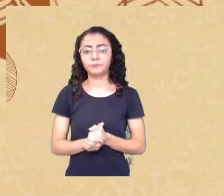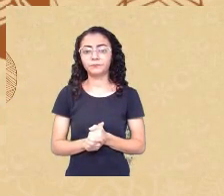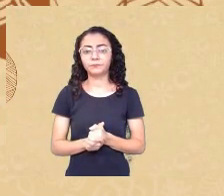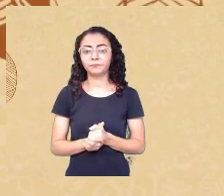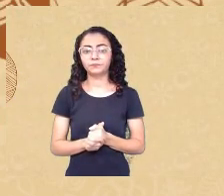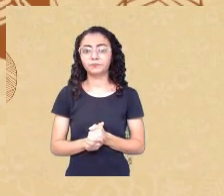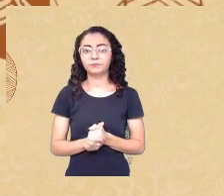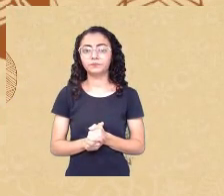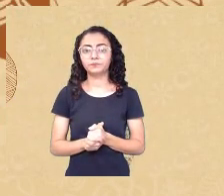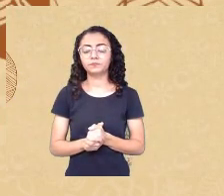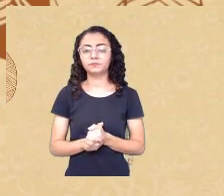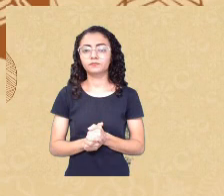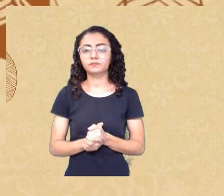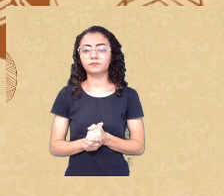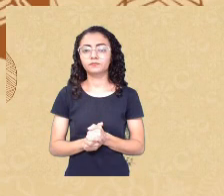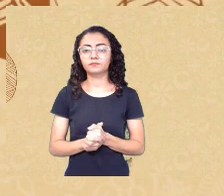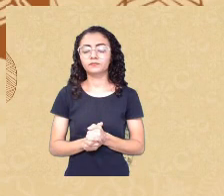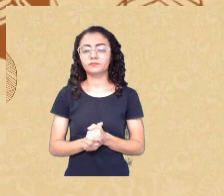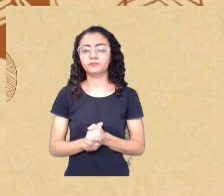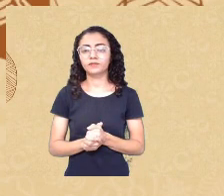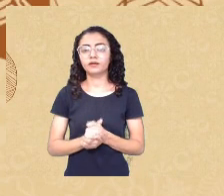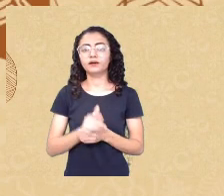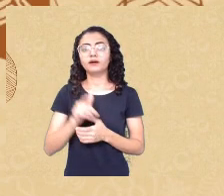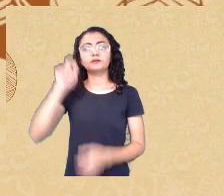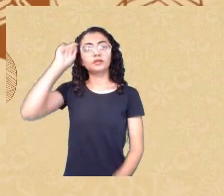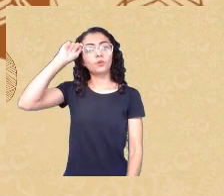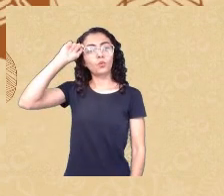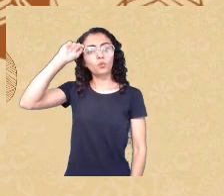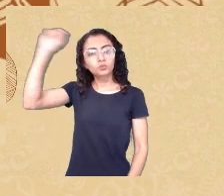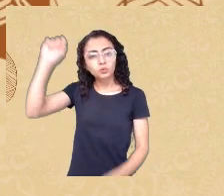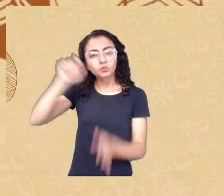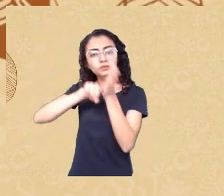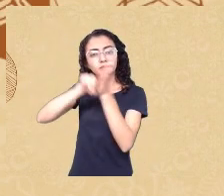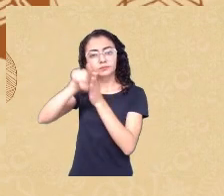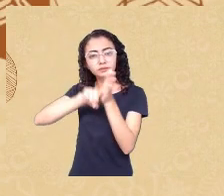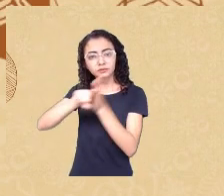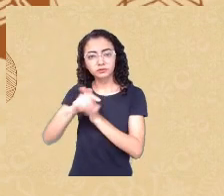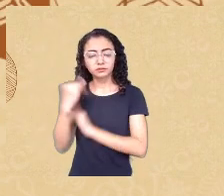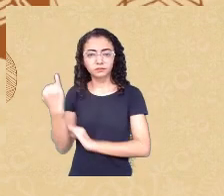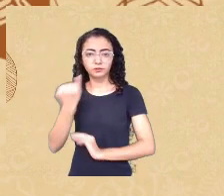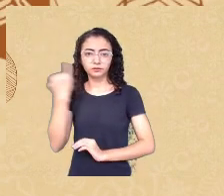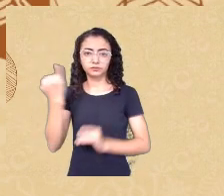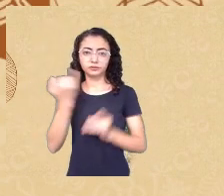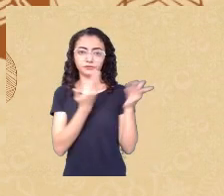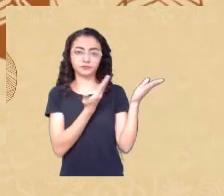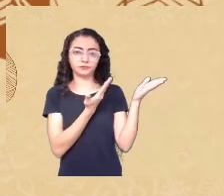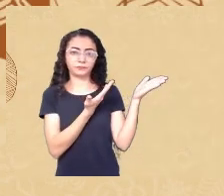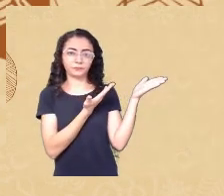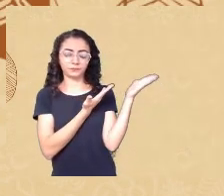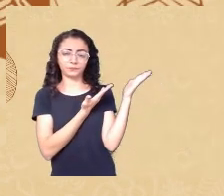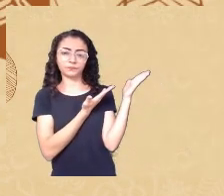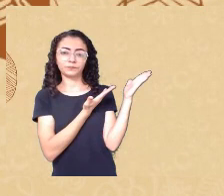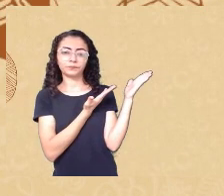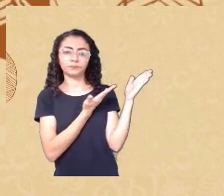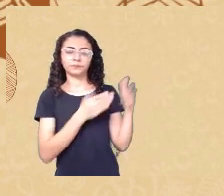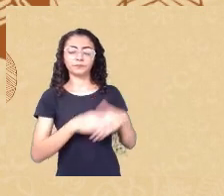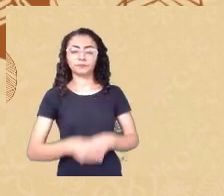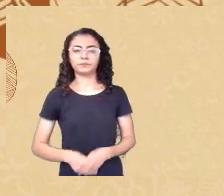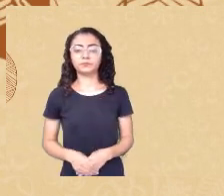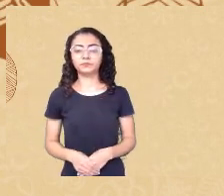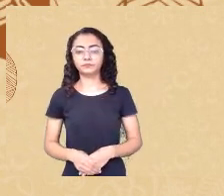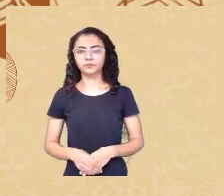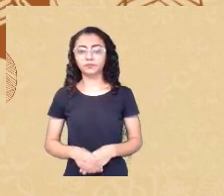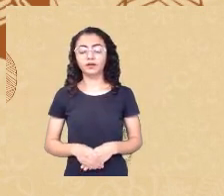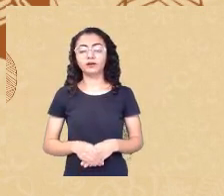destacando aqui alguns pesquisadores Storndyck que trouxeram